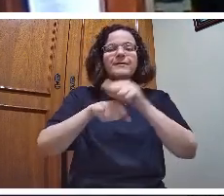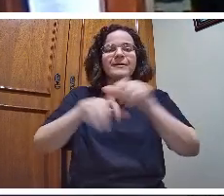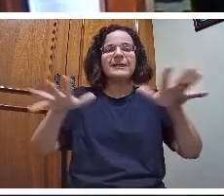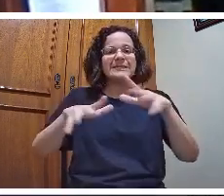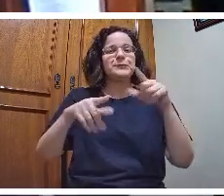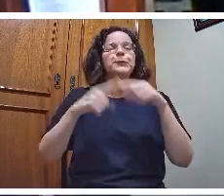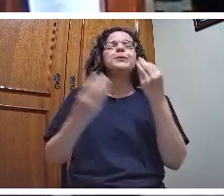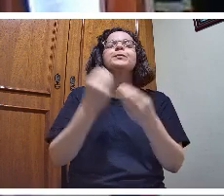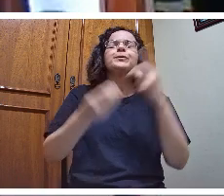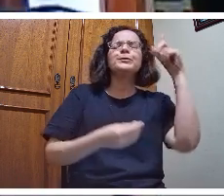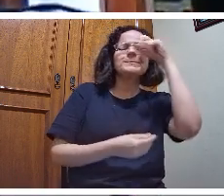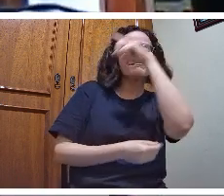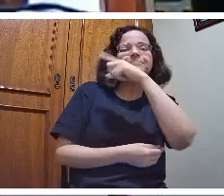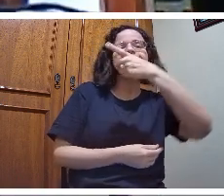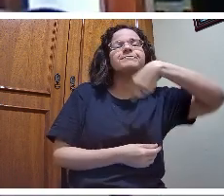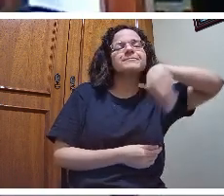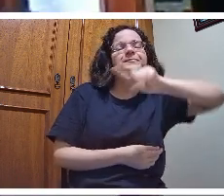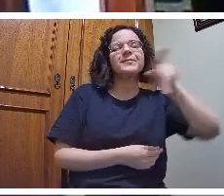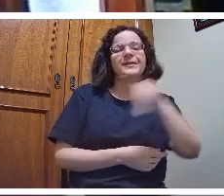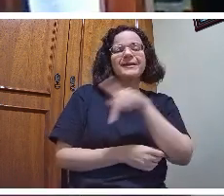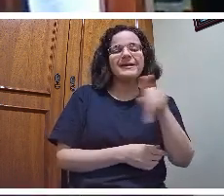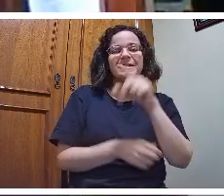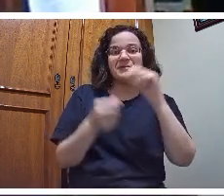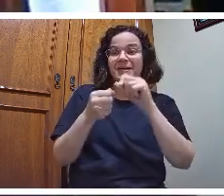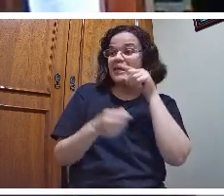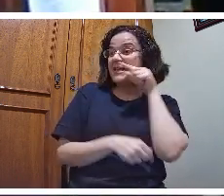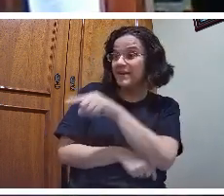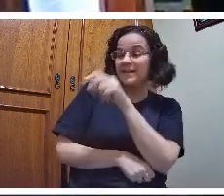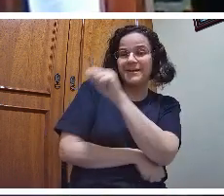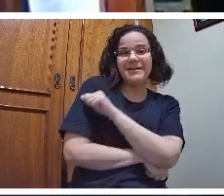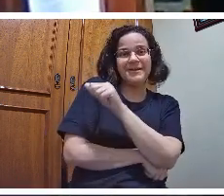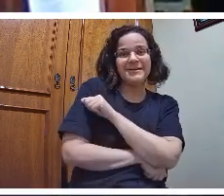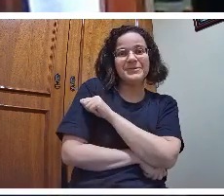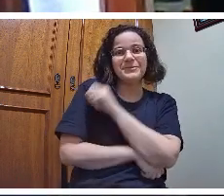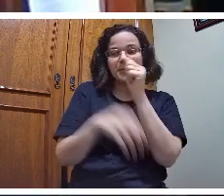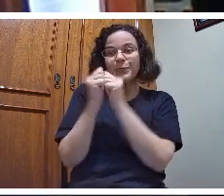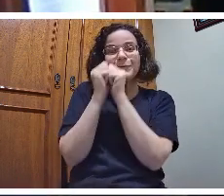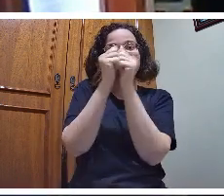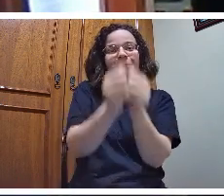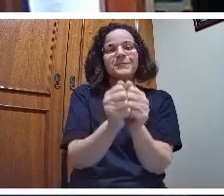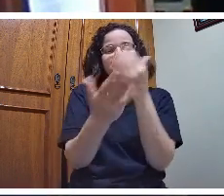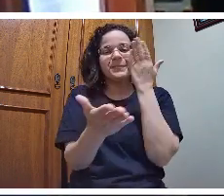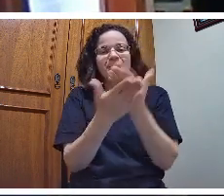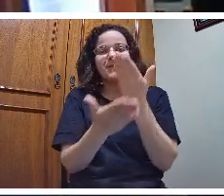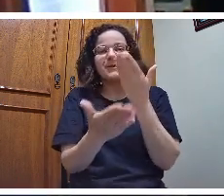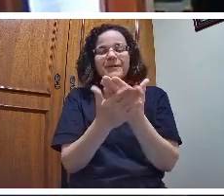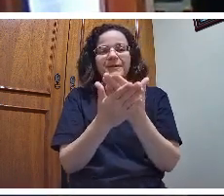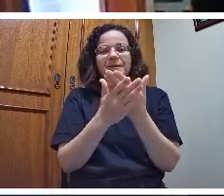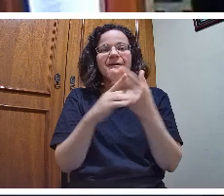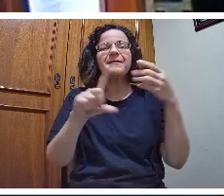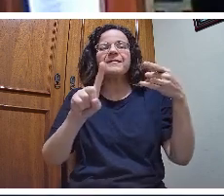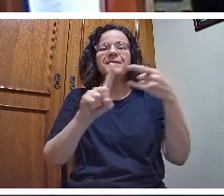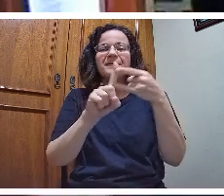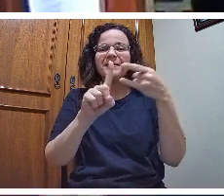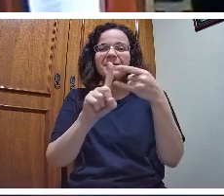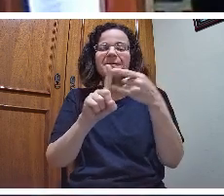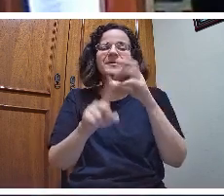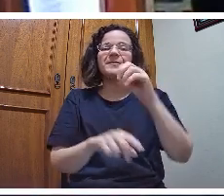fazer com que os alunos acompanhem as aulas online, pelas lives. profissionais. Por quê?